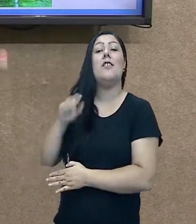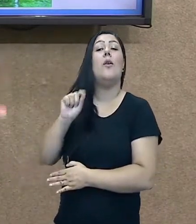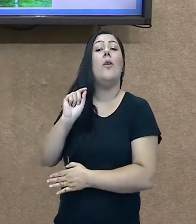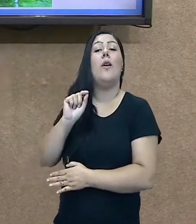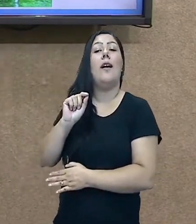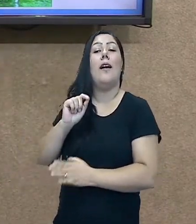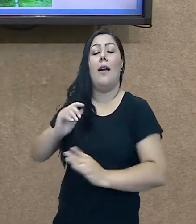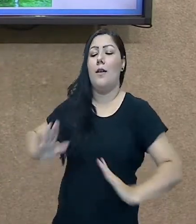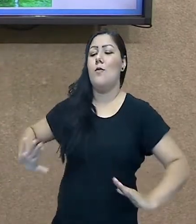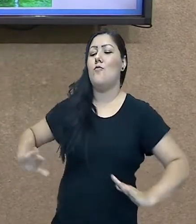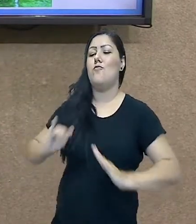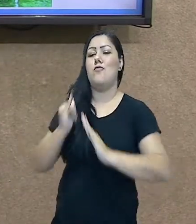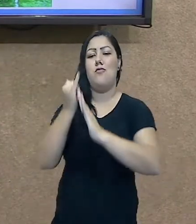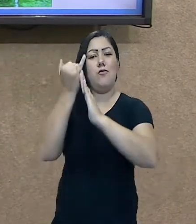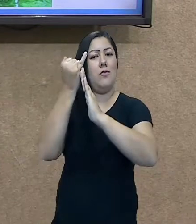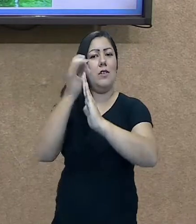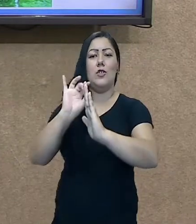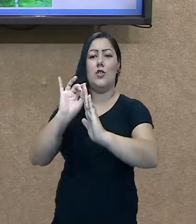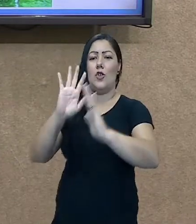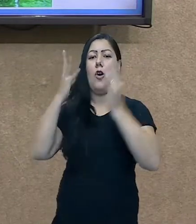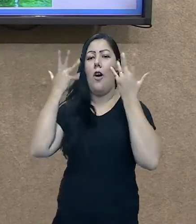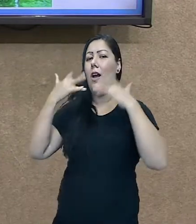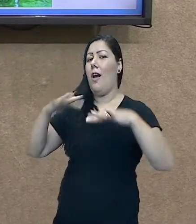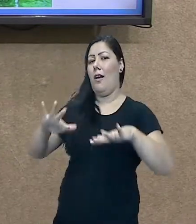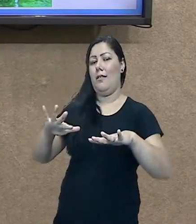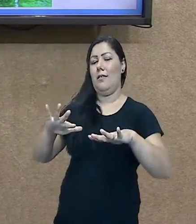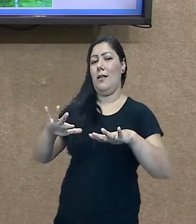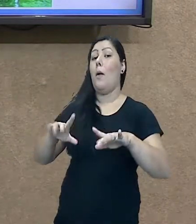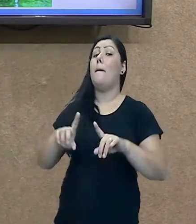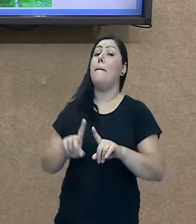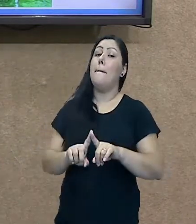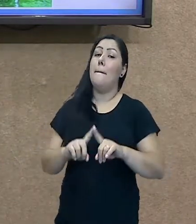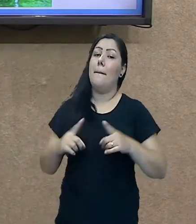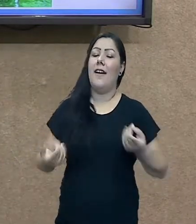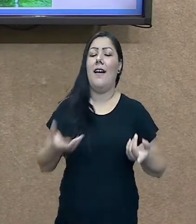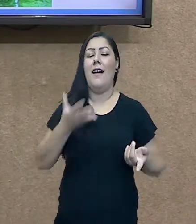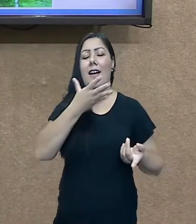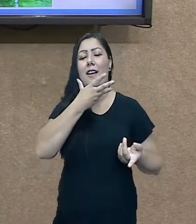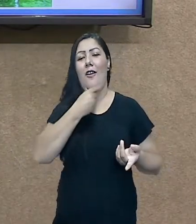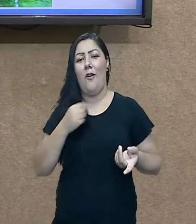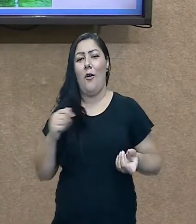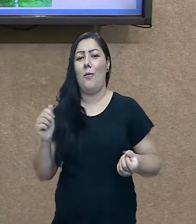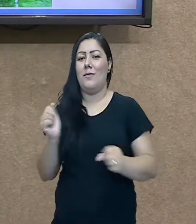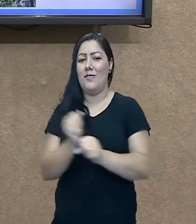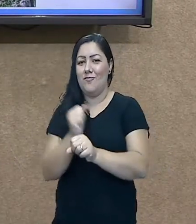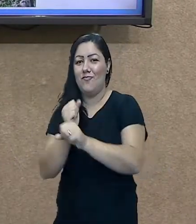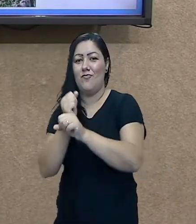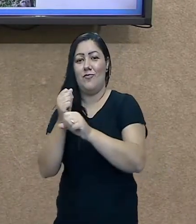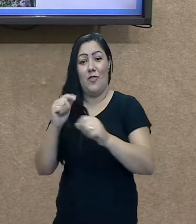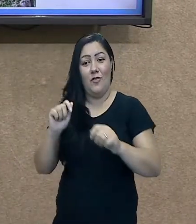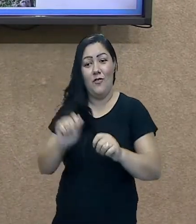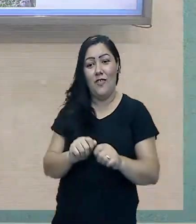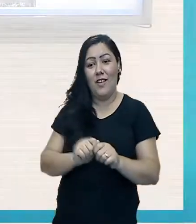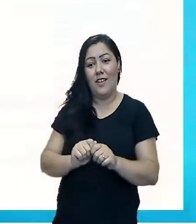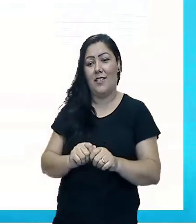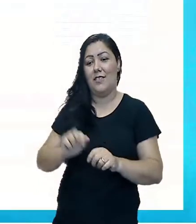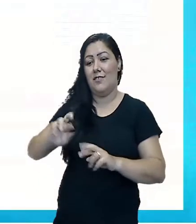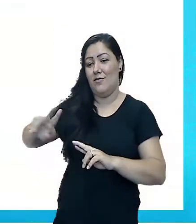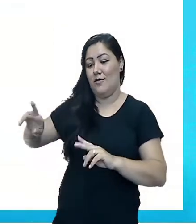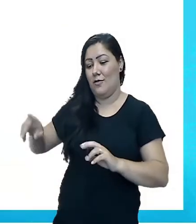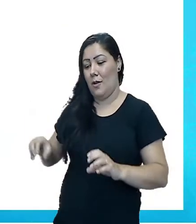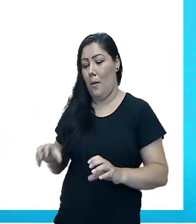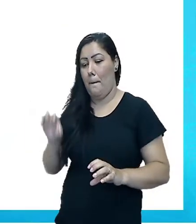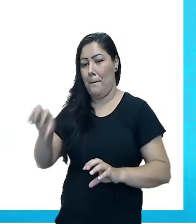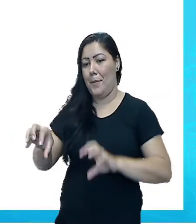agregou outros elementos ali. Então, aqui eu coloquei essas duas fotos para